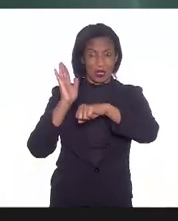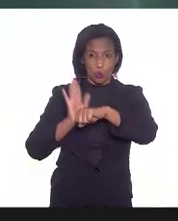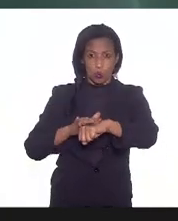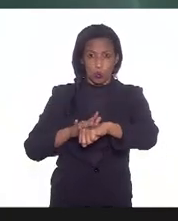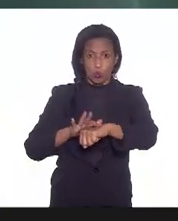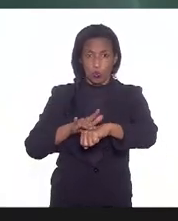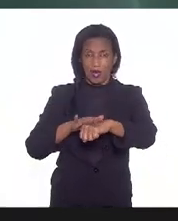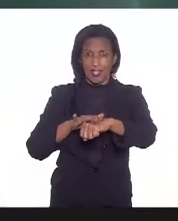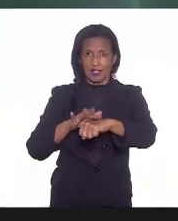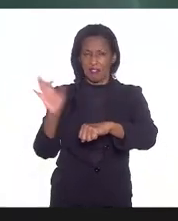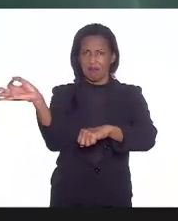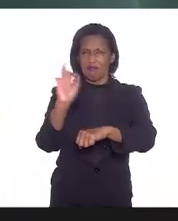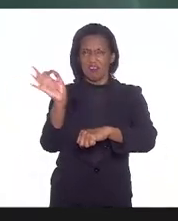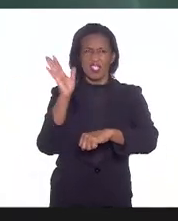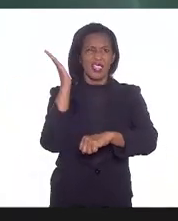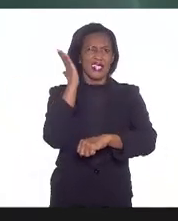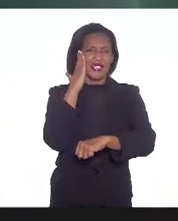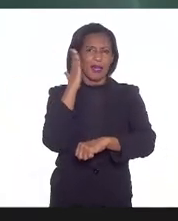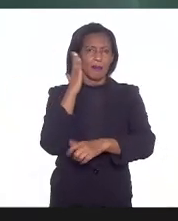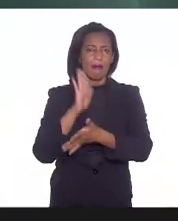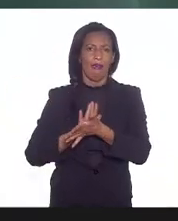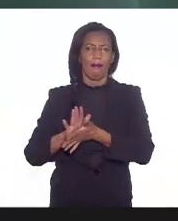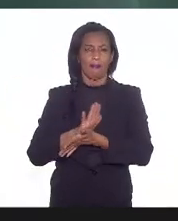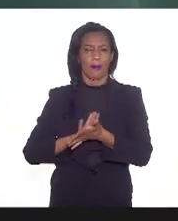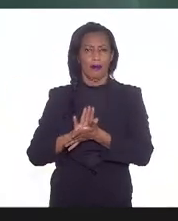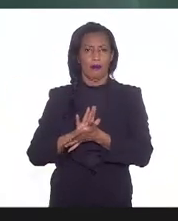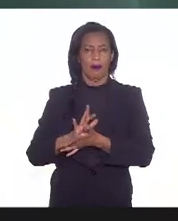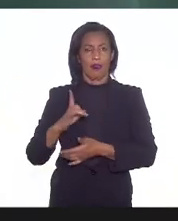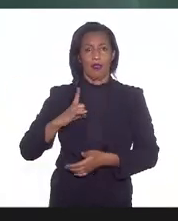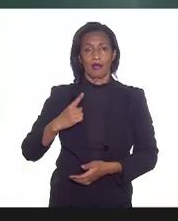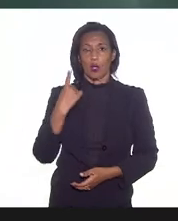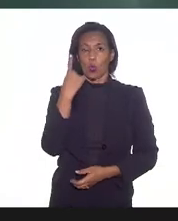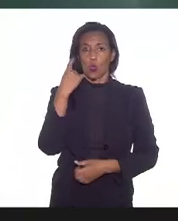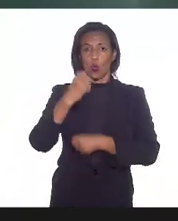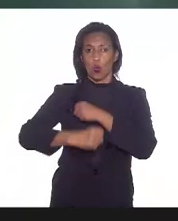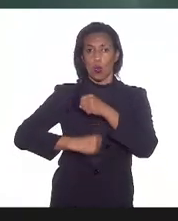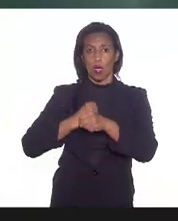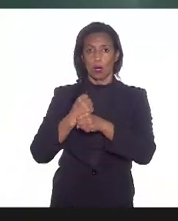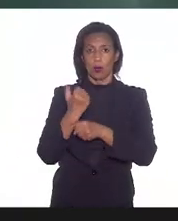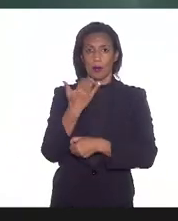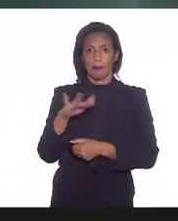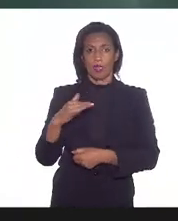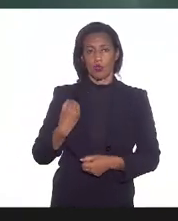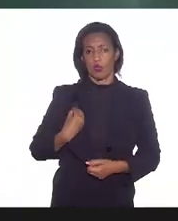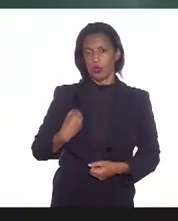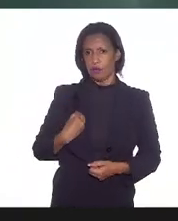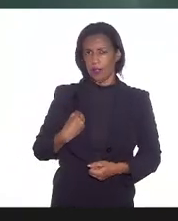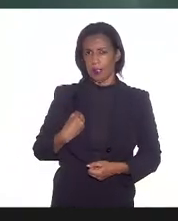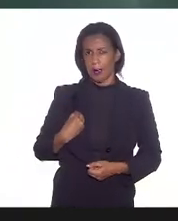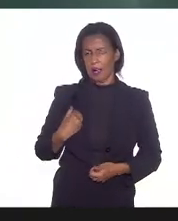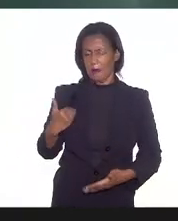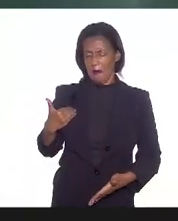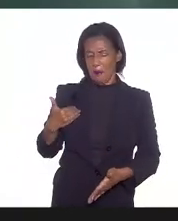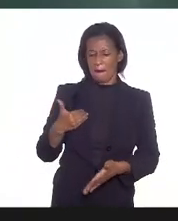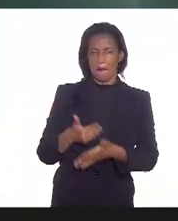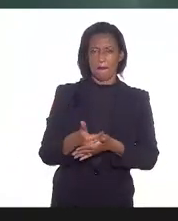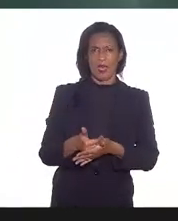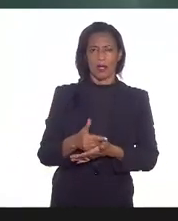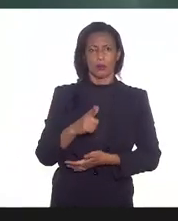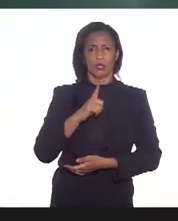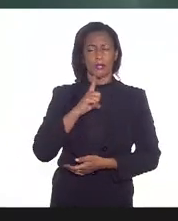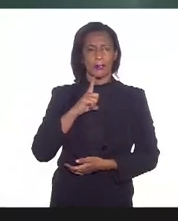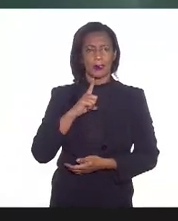ela tem um ano e meio de vida o caso o caso mais próximo que nós temos